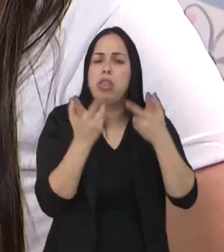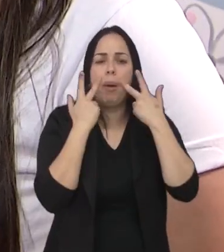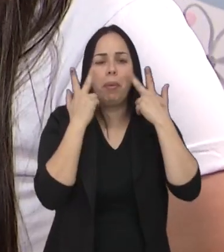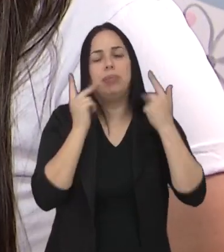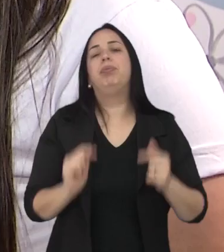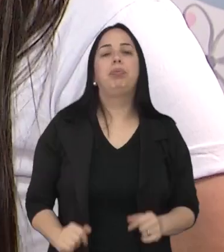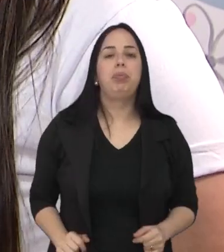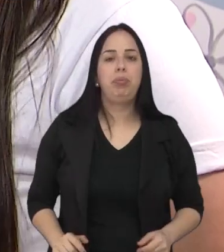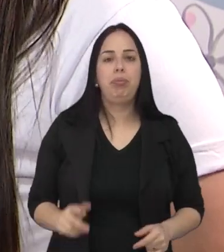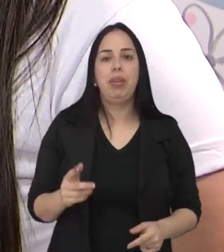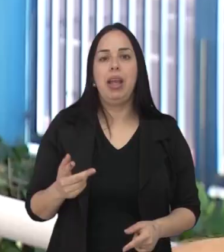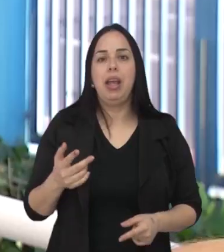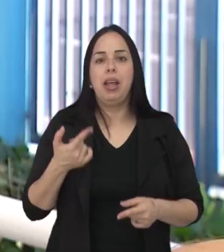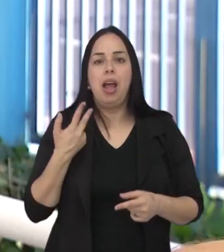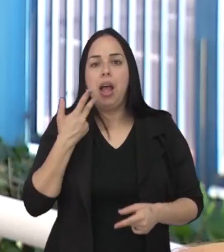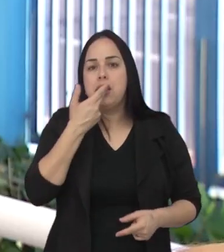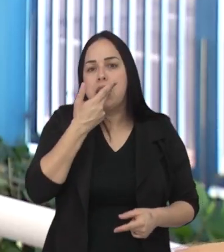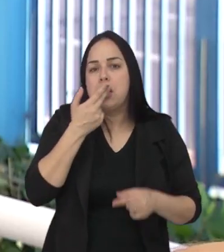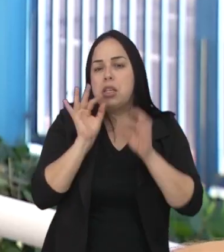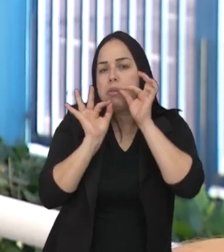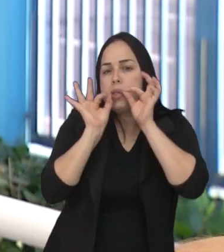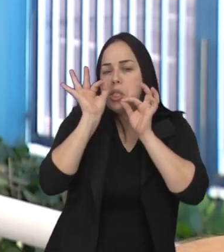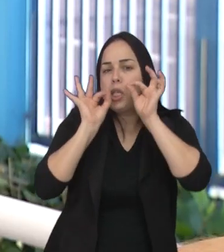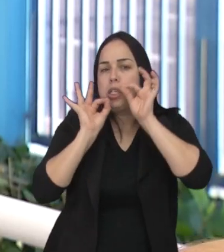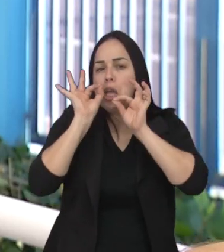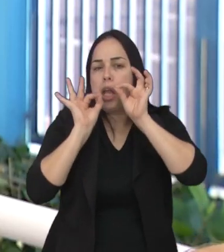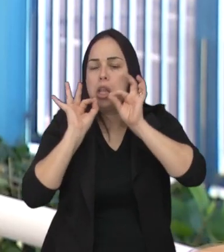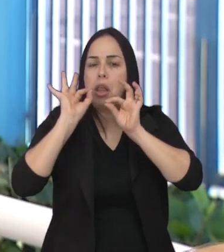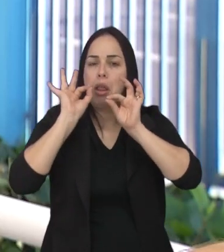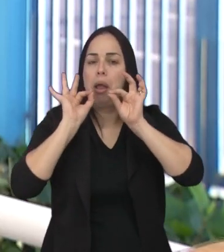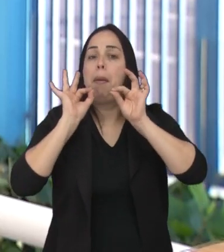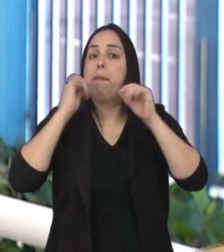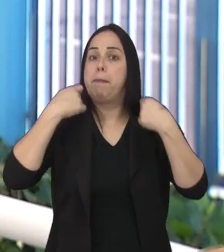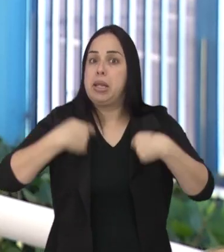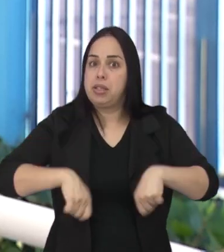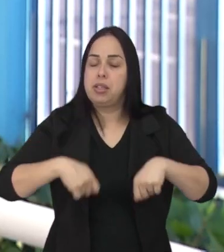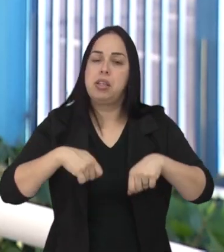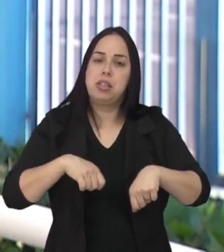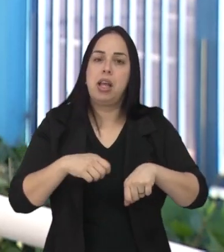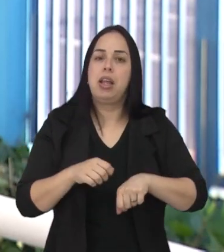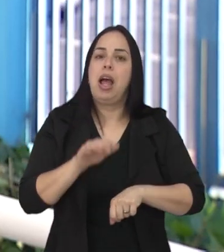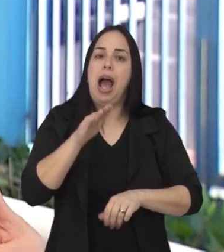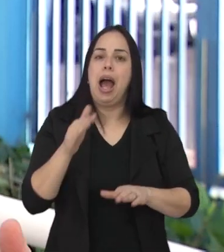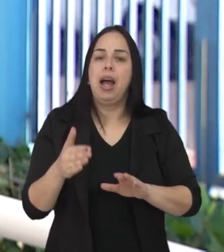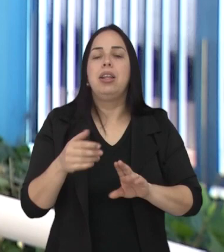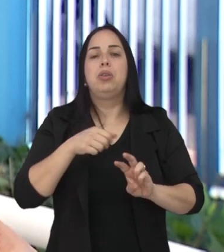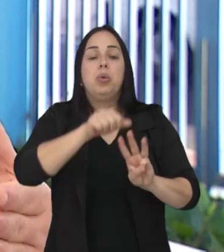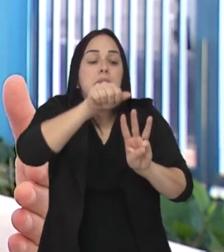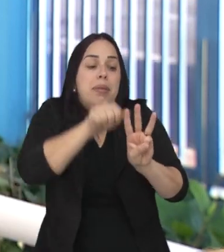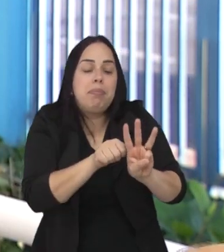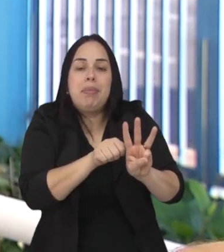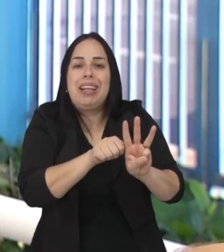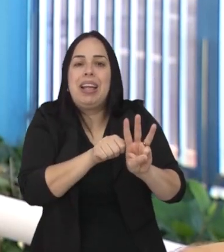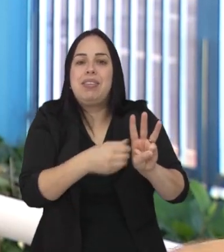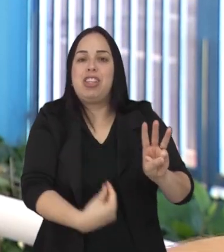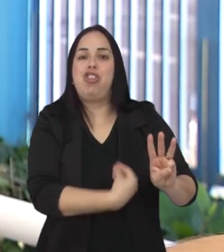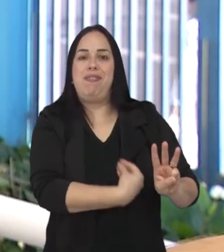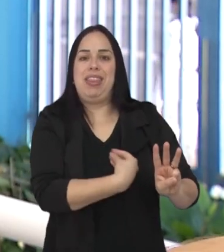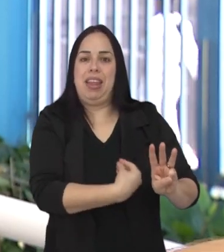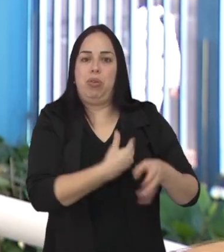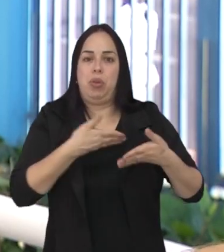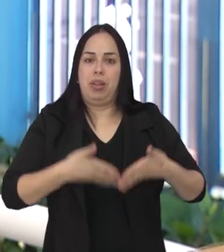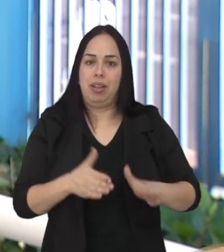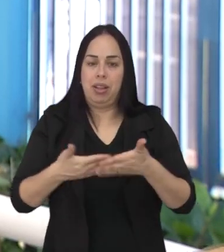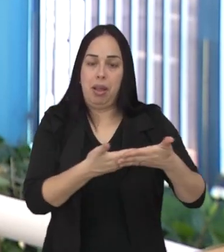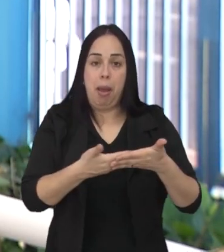mas do contrário a gente cuida dela normal. As primeiras cirurgias de correção, que são cirurgias plásticas, elas têm que ser feitas aos três meses de